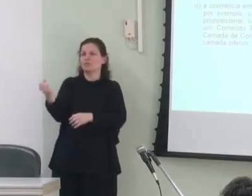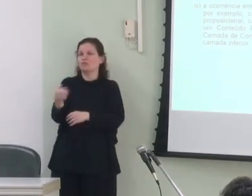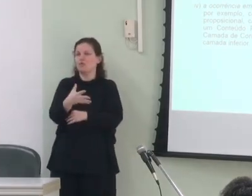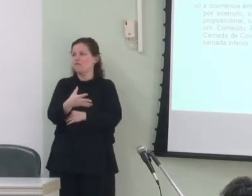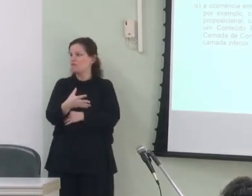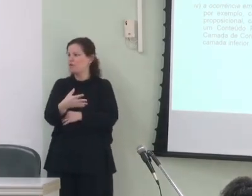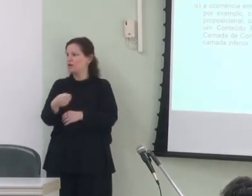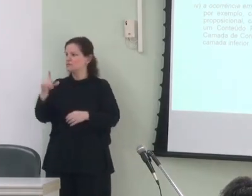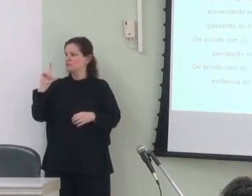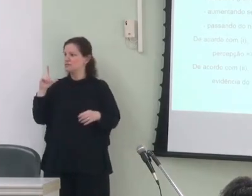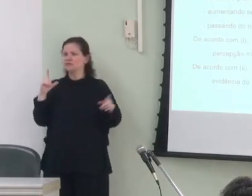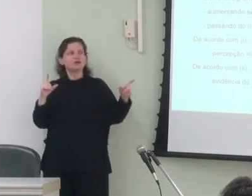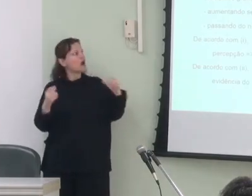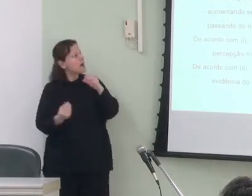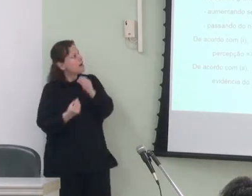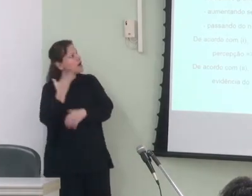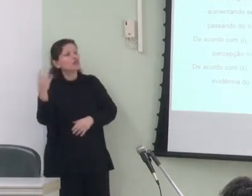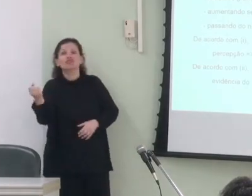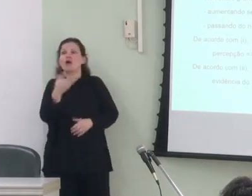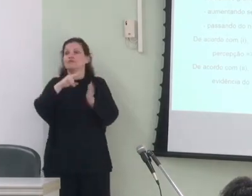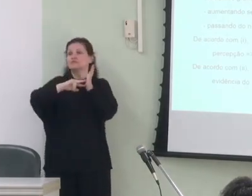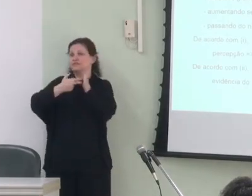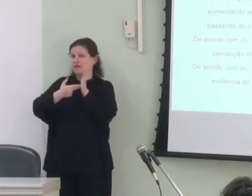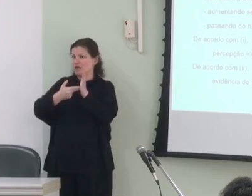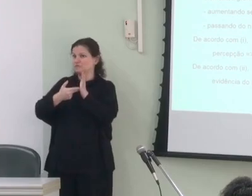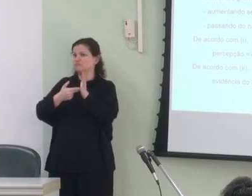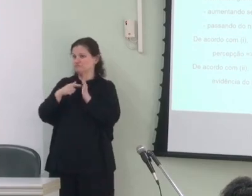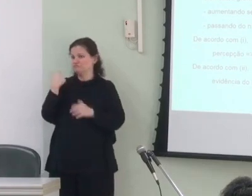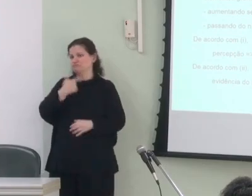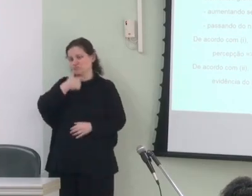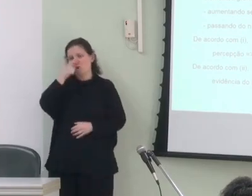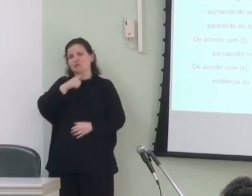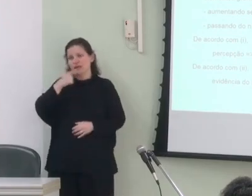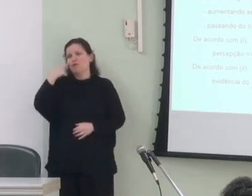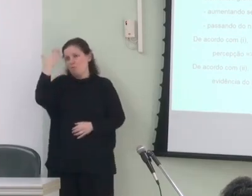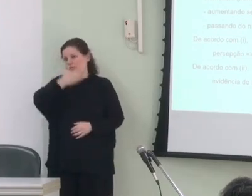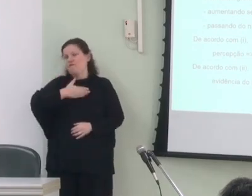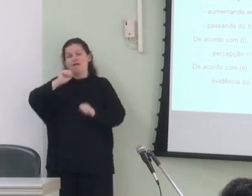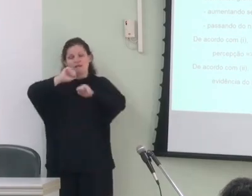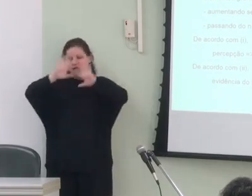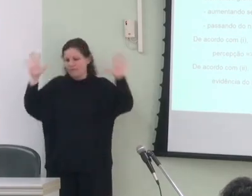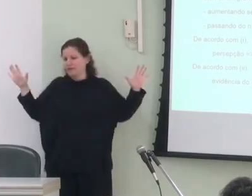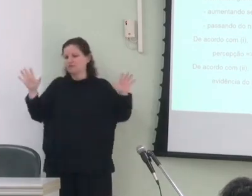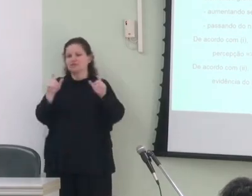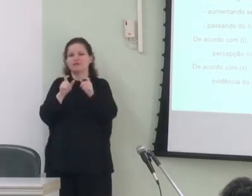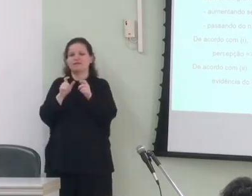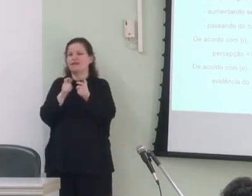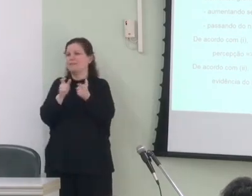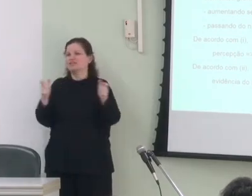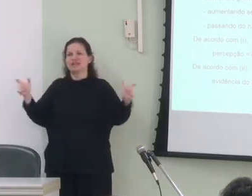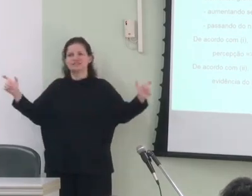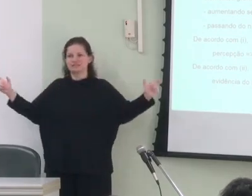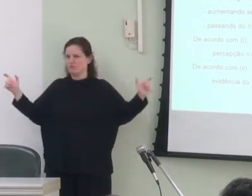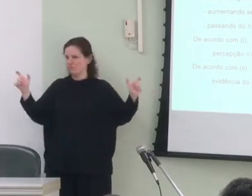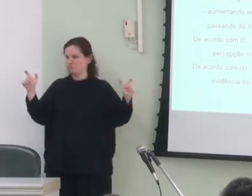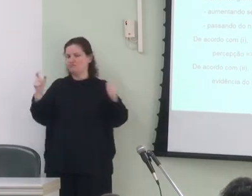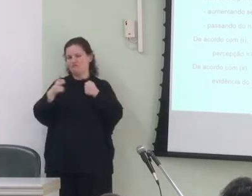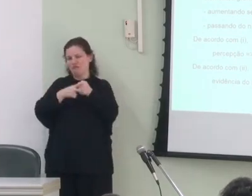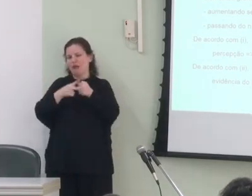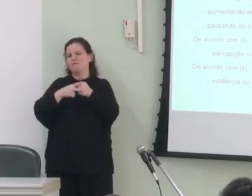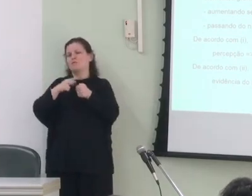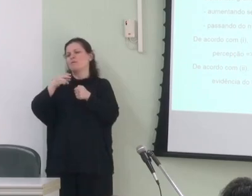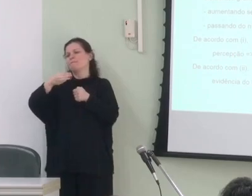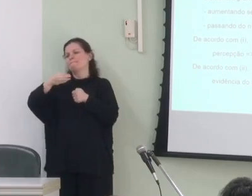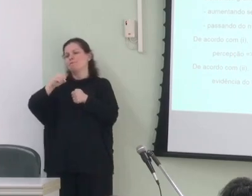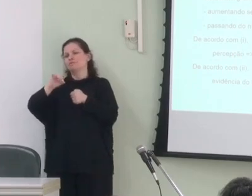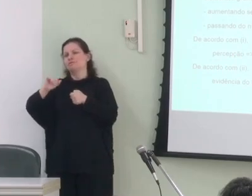o anterior aparecimento dos novos significados e a gente consegue comprovar claramente com a gramaticalização fiz isso com os verbos modais